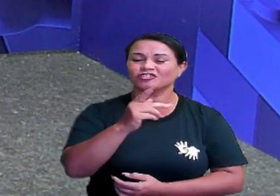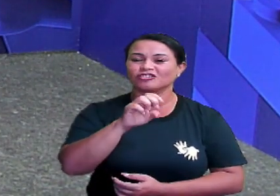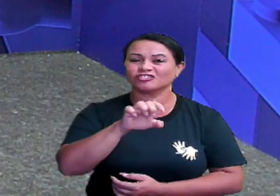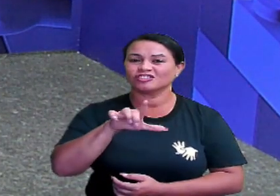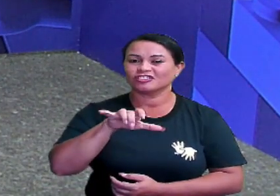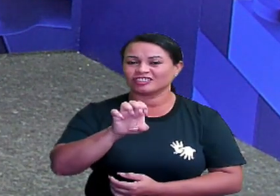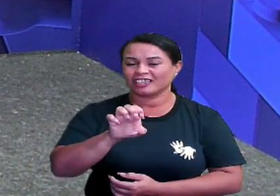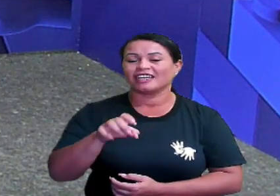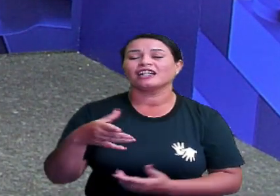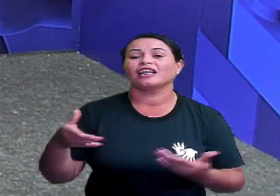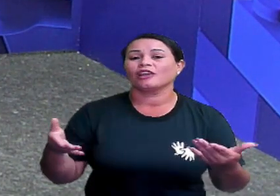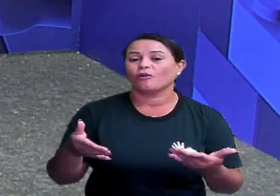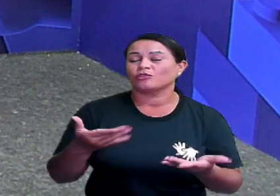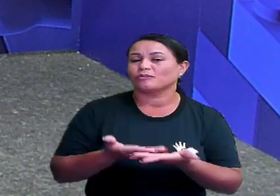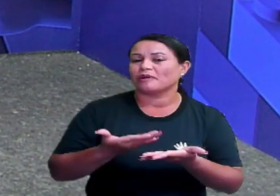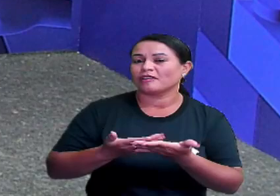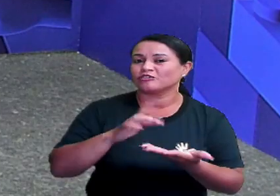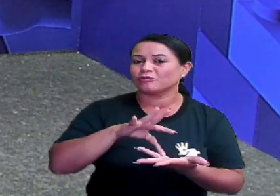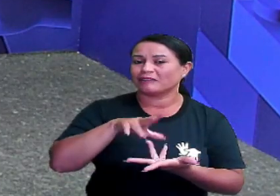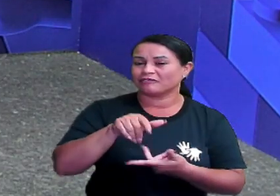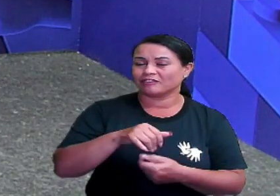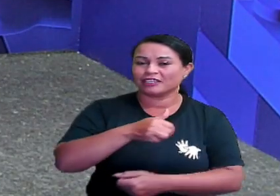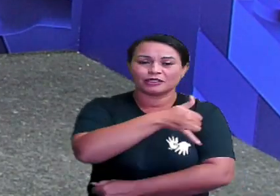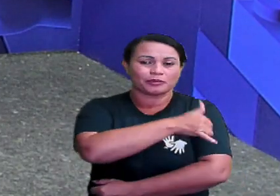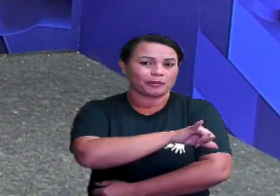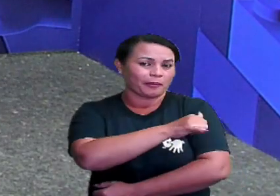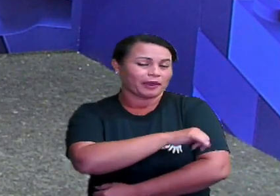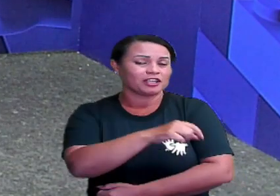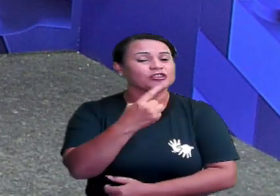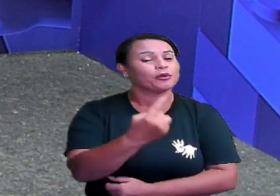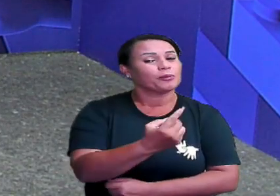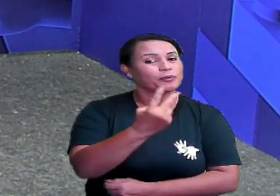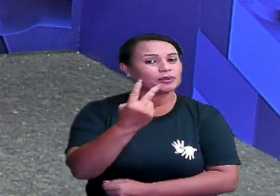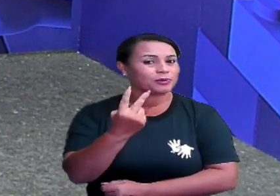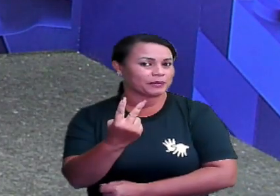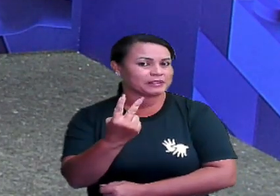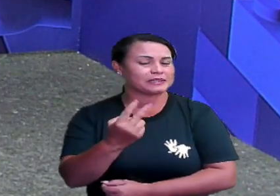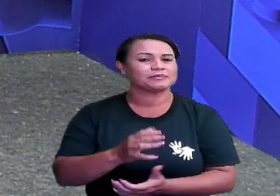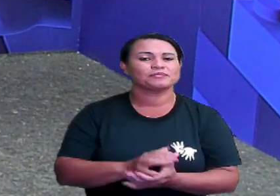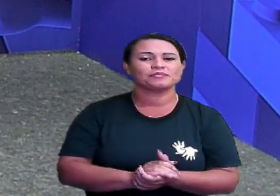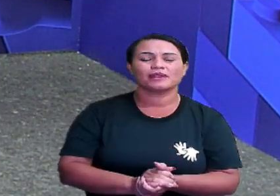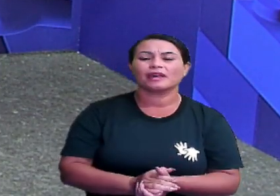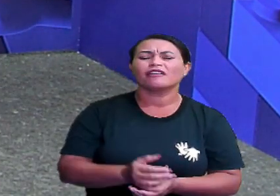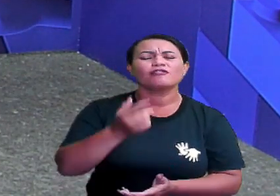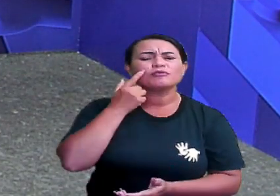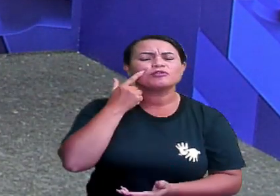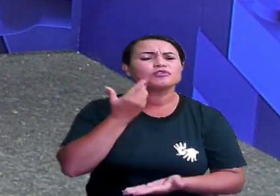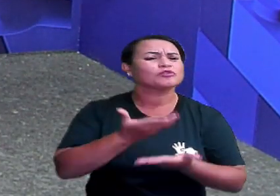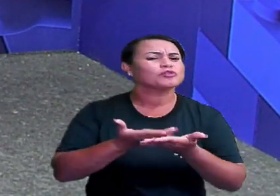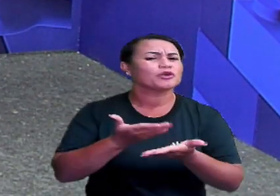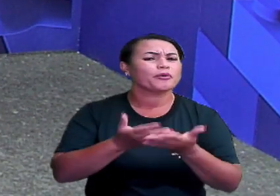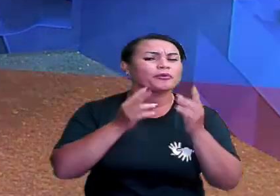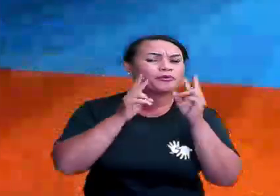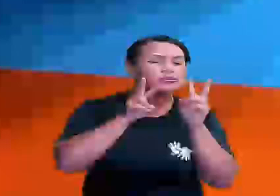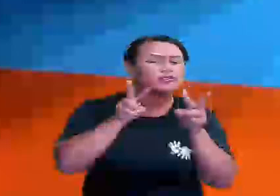na nossa aula de Geografia do EJA, fases 1 e 2. Então vamos ver o que nós vamos estudar hoje?